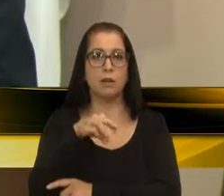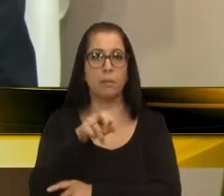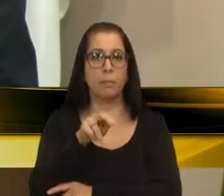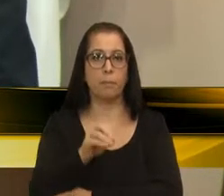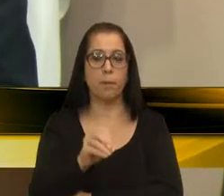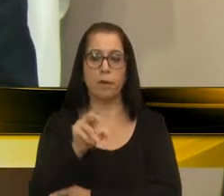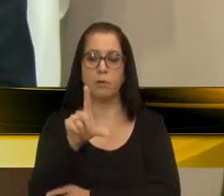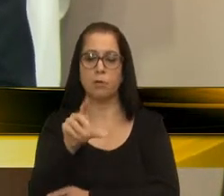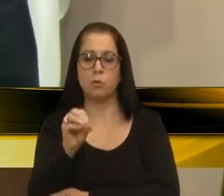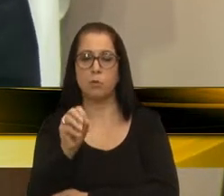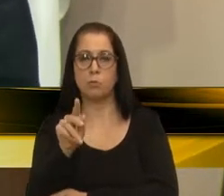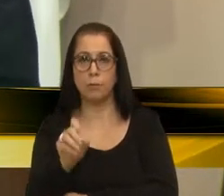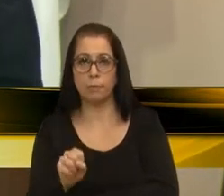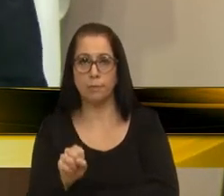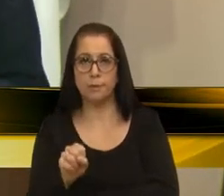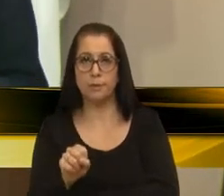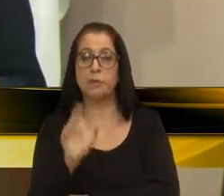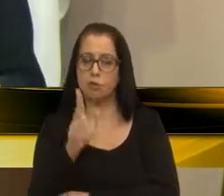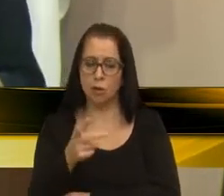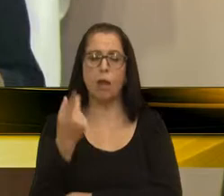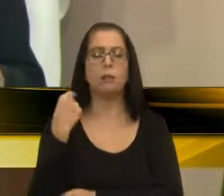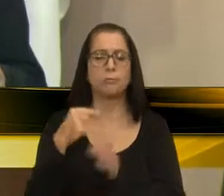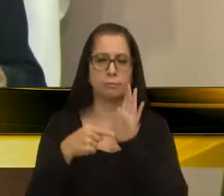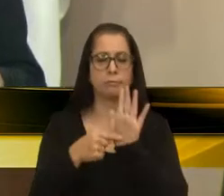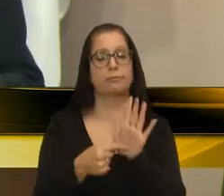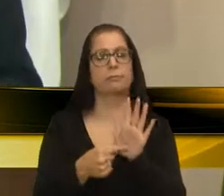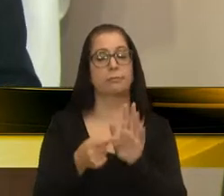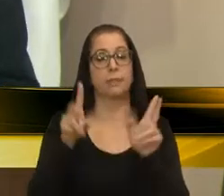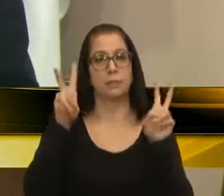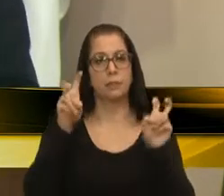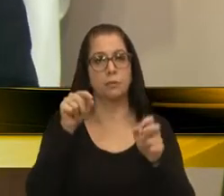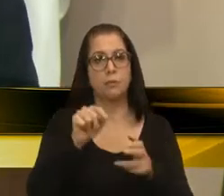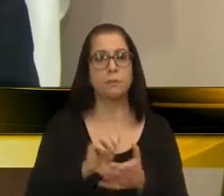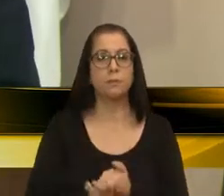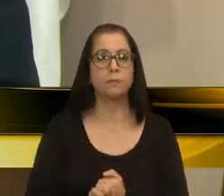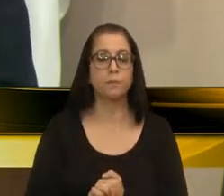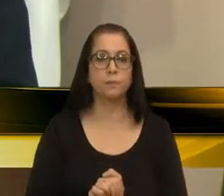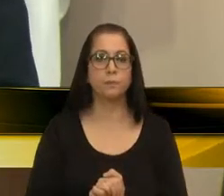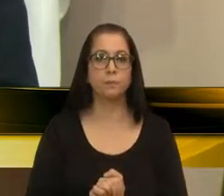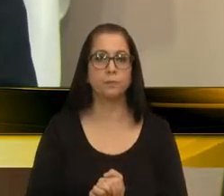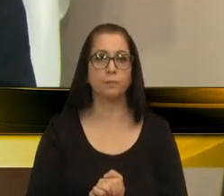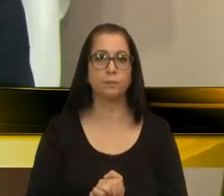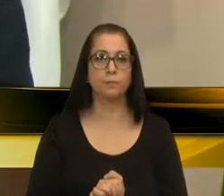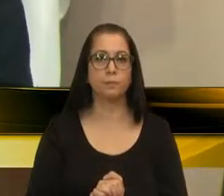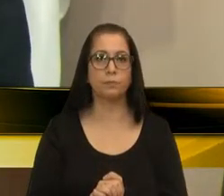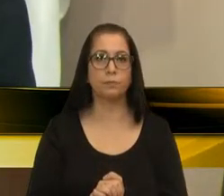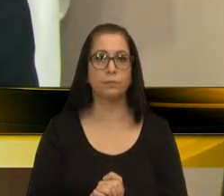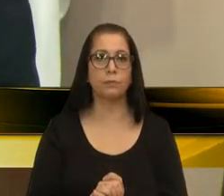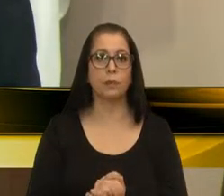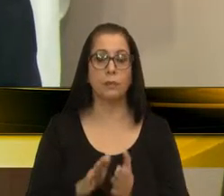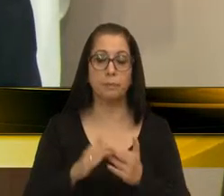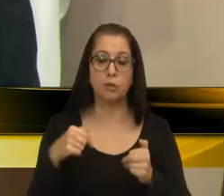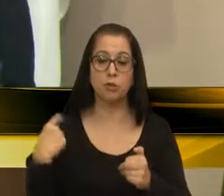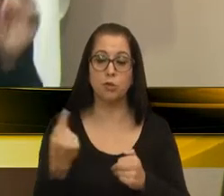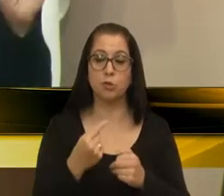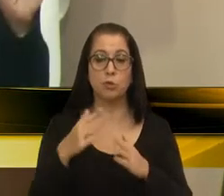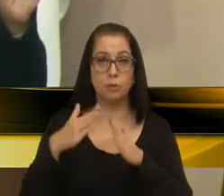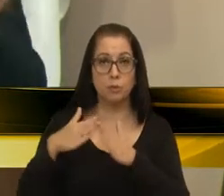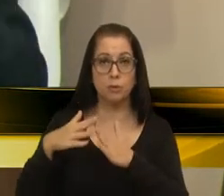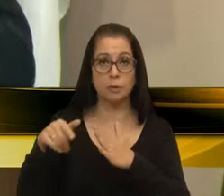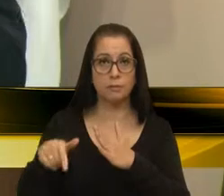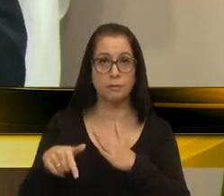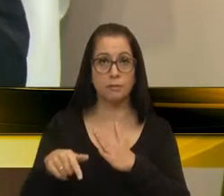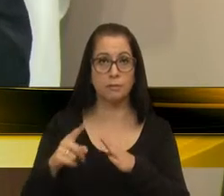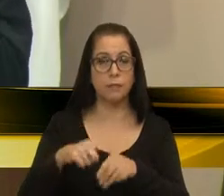Oase. Eu já trazi esse assunto aqui, colegas vereadores, essa pauta, essa reivindicação dos moradores, há